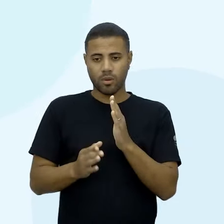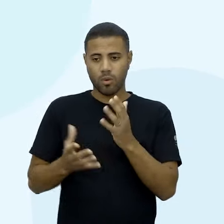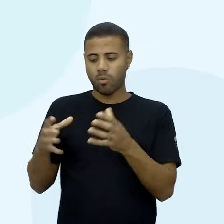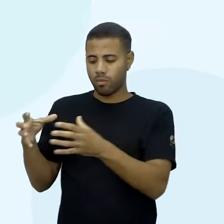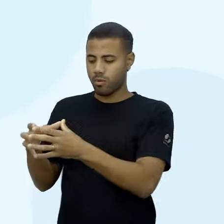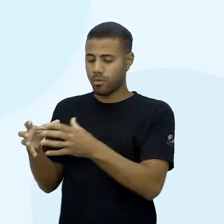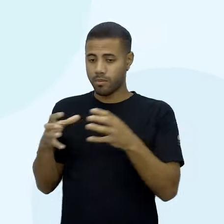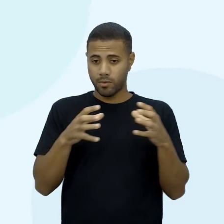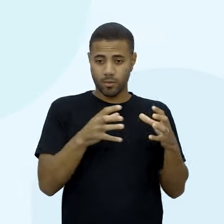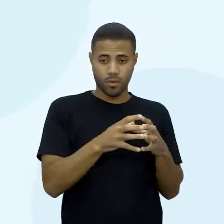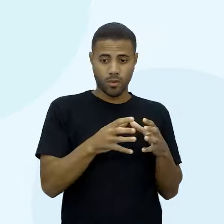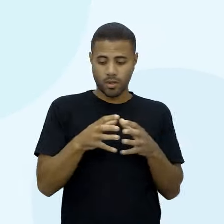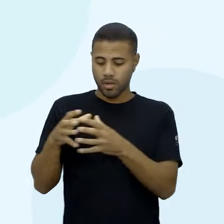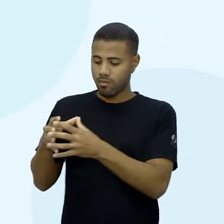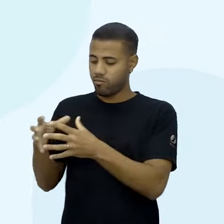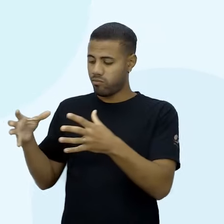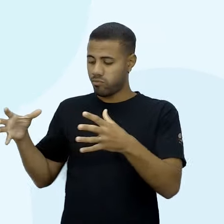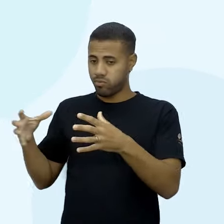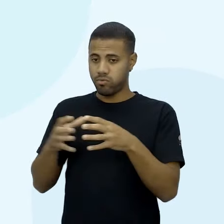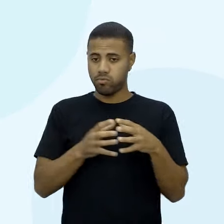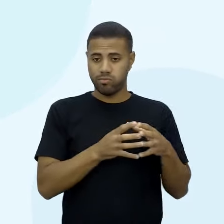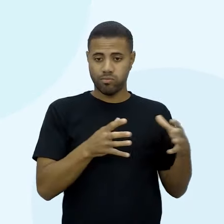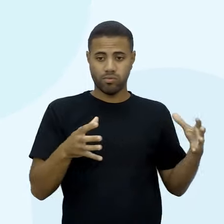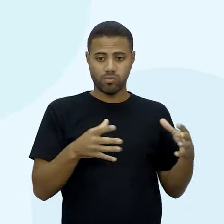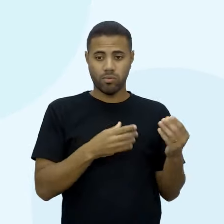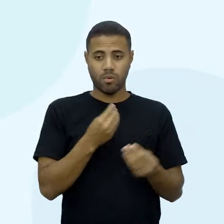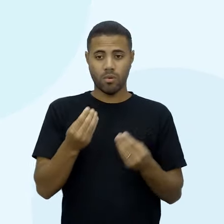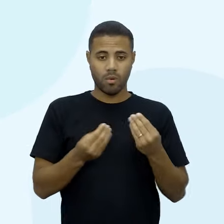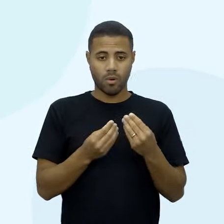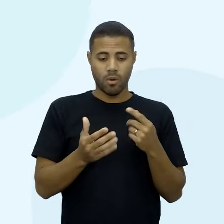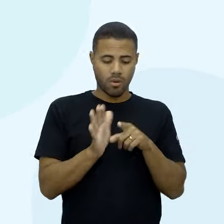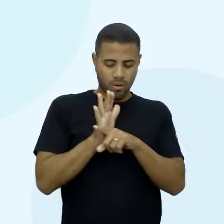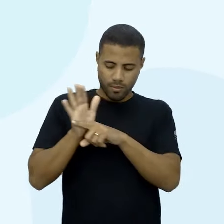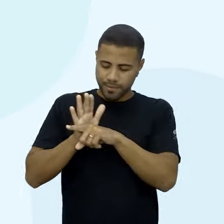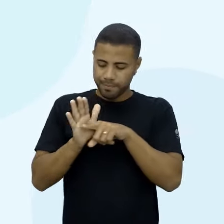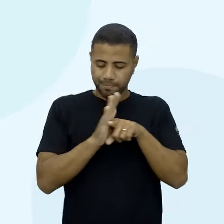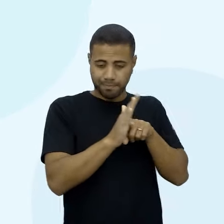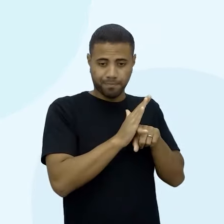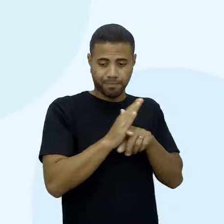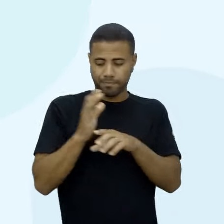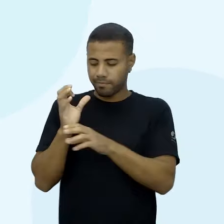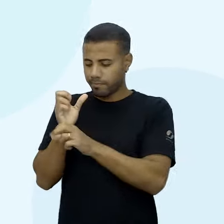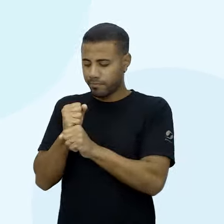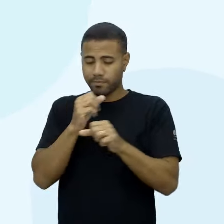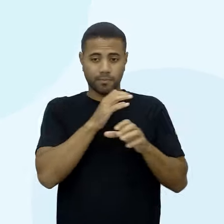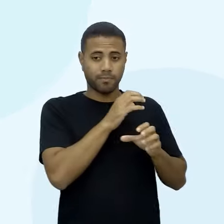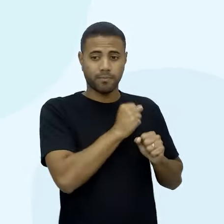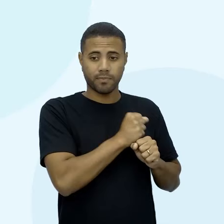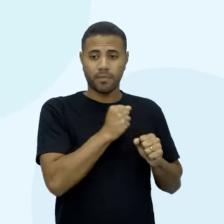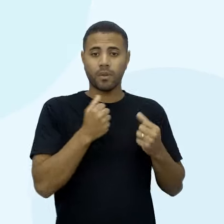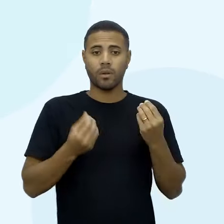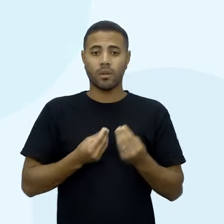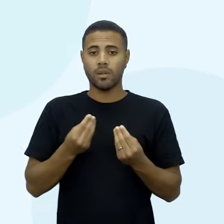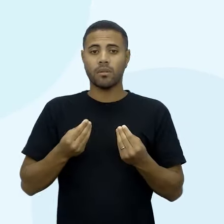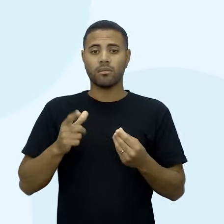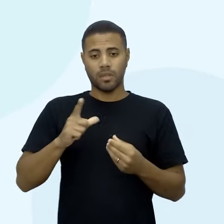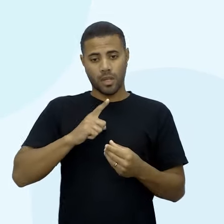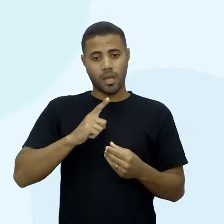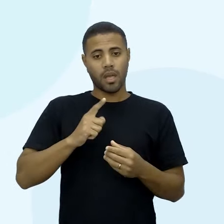dessa população. E aí, é caracterizada, né? Por essa expressão algébrica, bastante